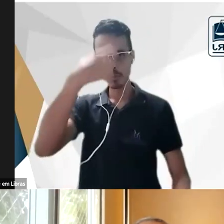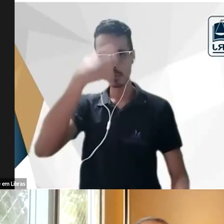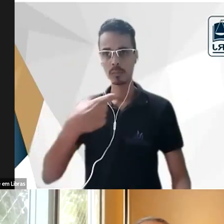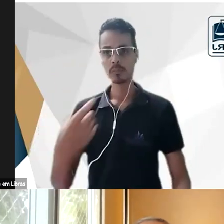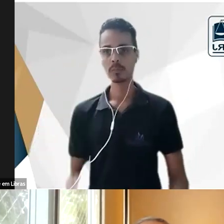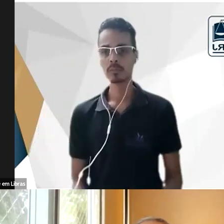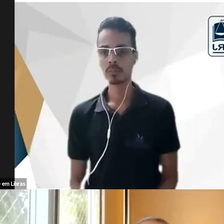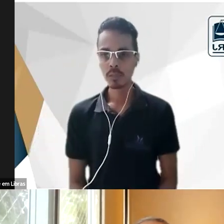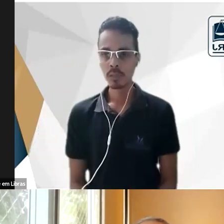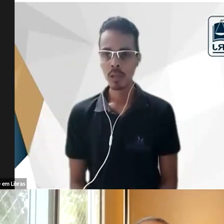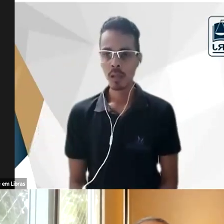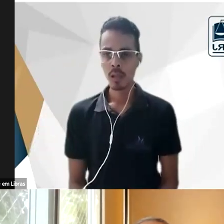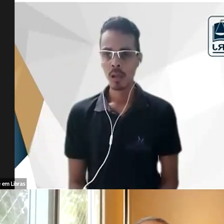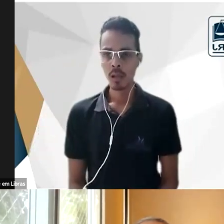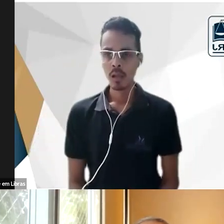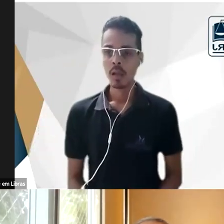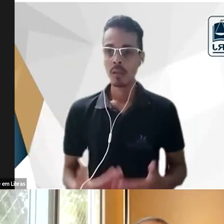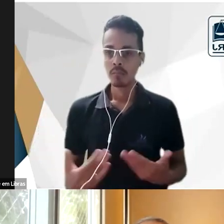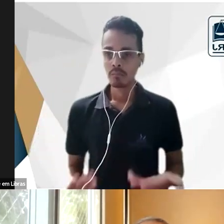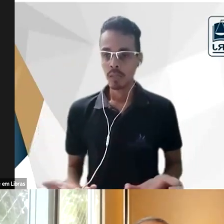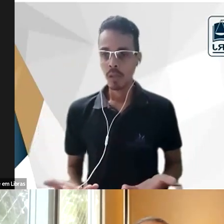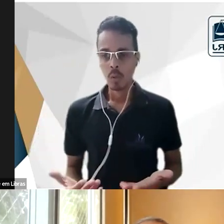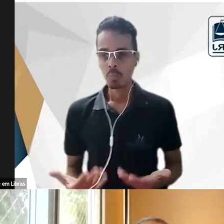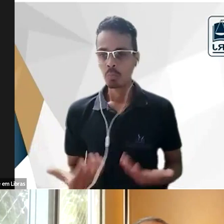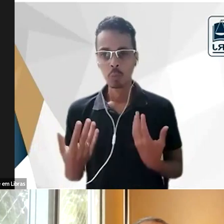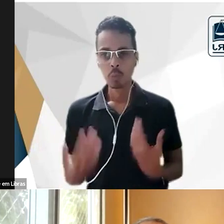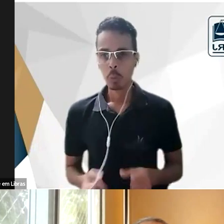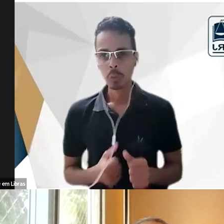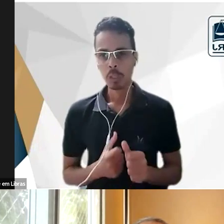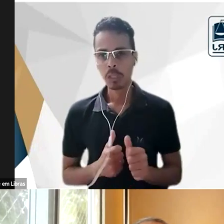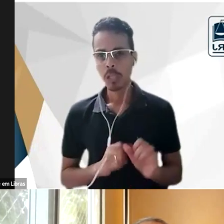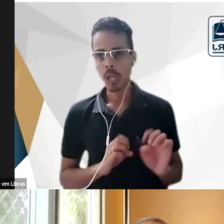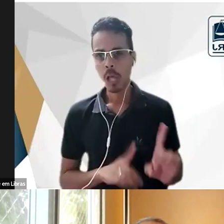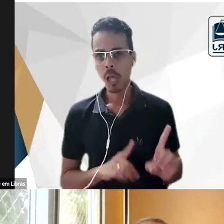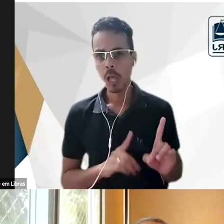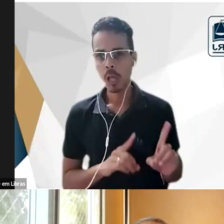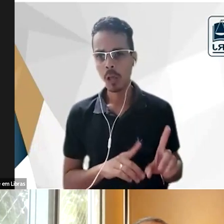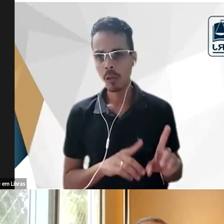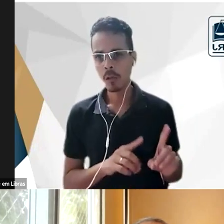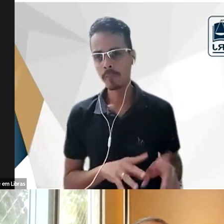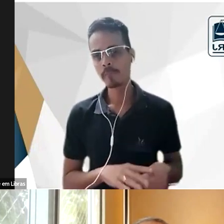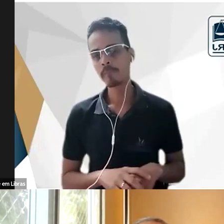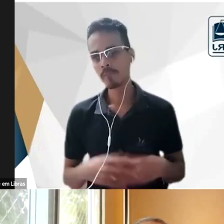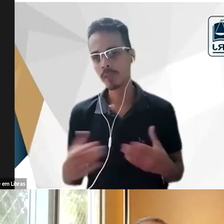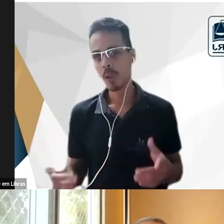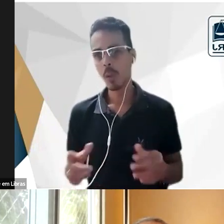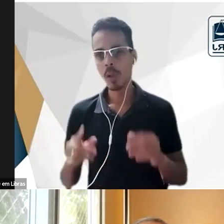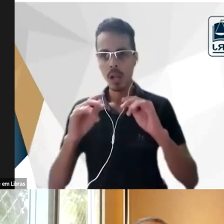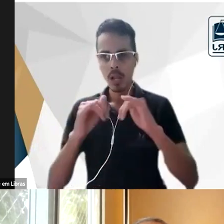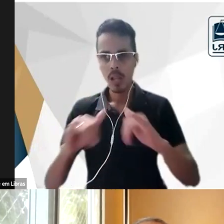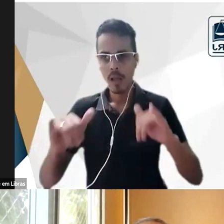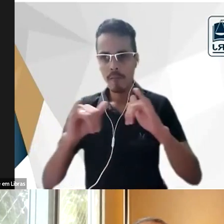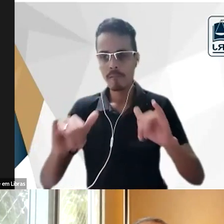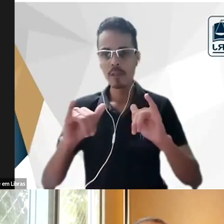então acho que nesse antidogmatismo Tobias vai pregar uma desconfiança que eu acho que é muito saudável